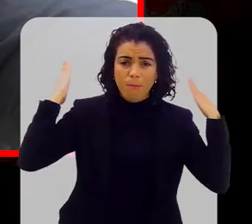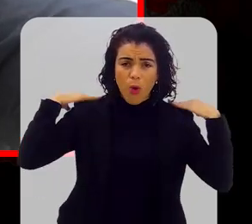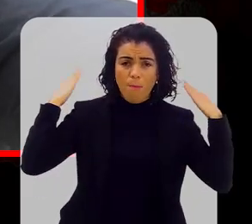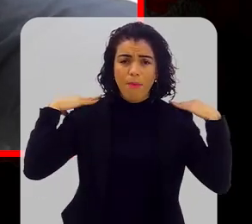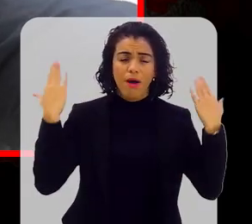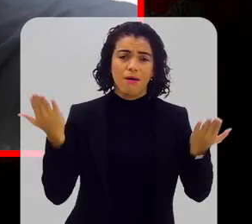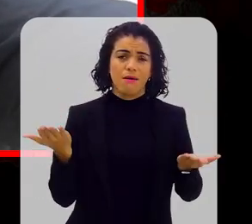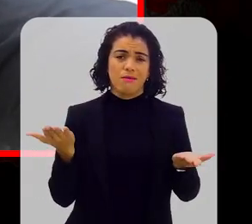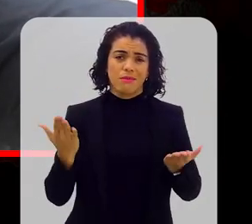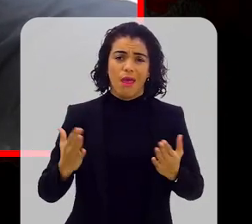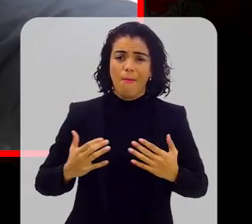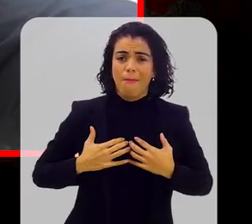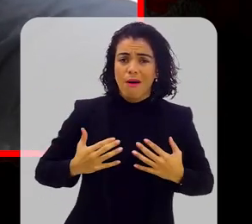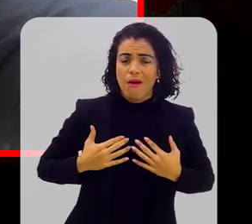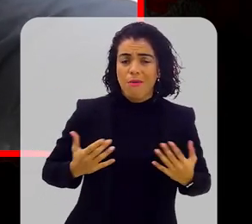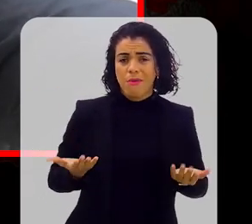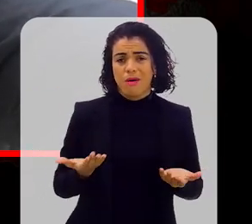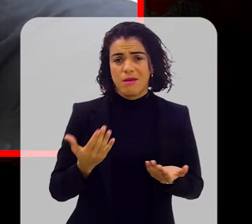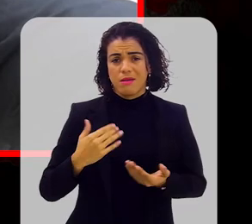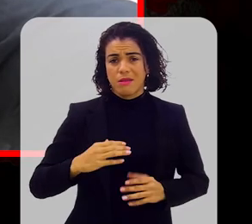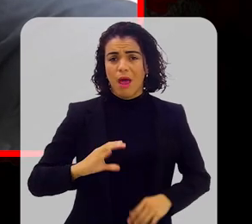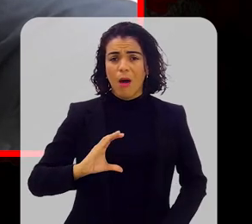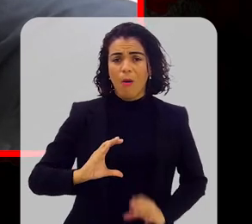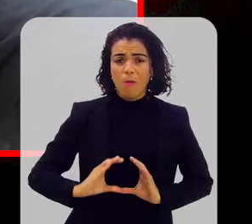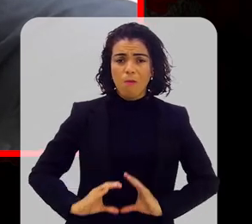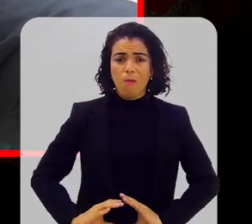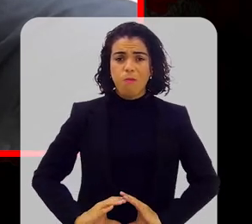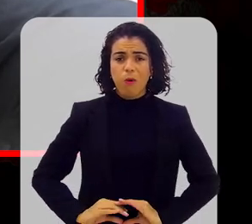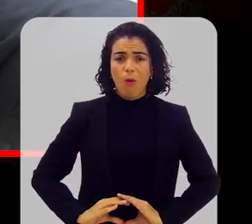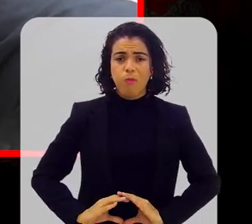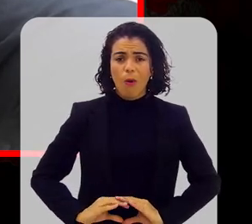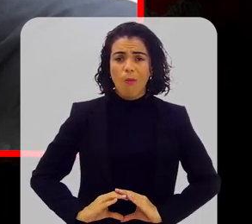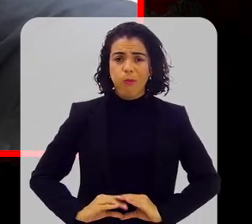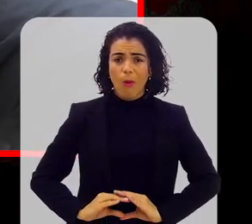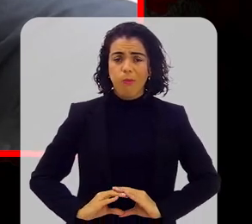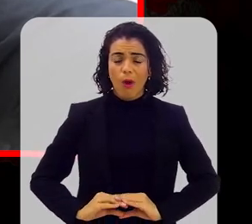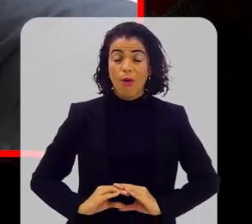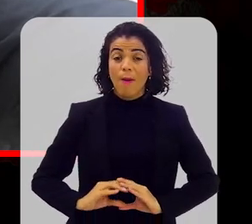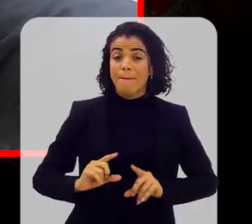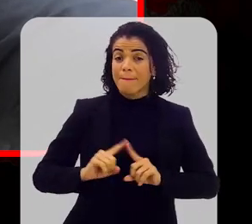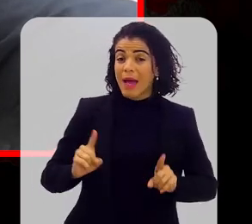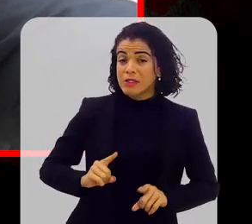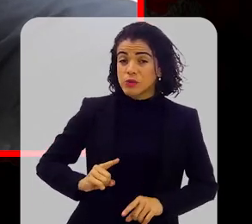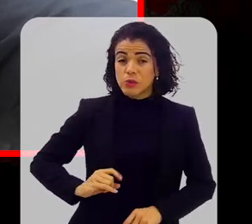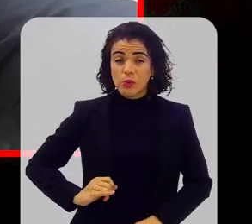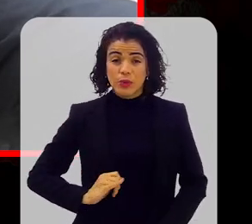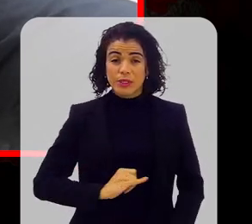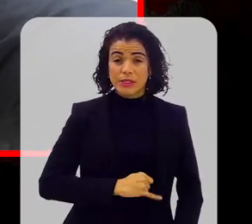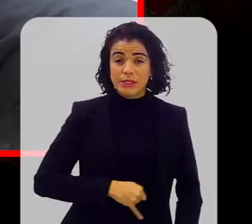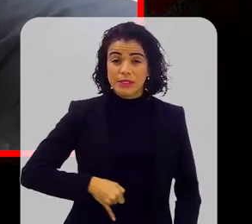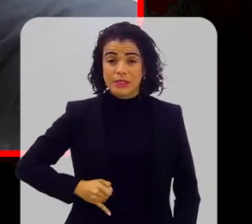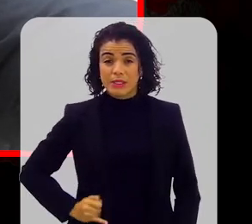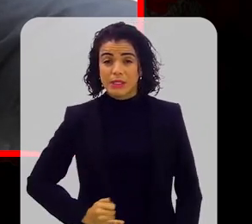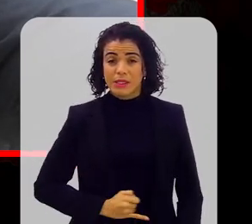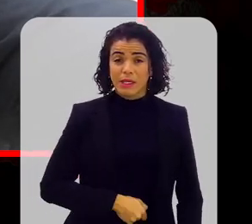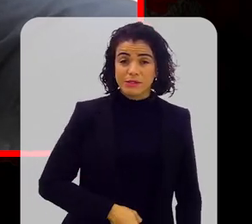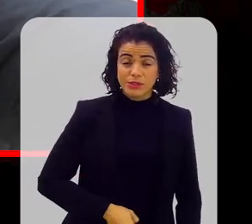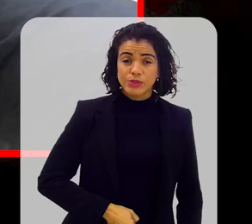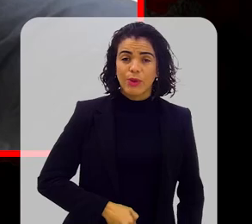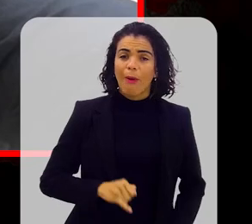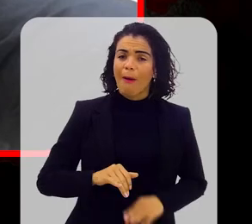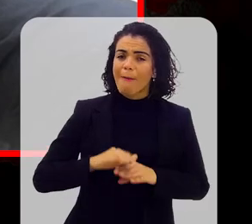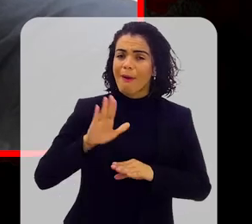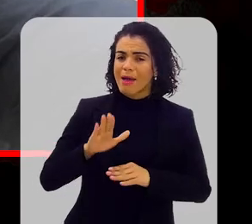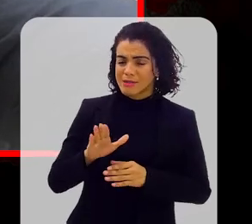mama, na próstata, no intestino. Mas a frequência do tumor de intestino vai aumentando e pegando uma população mais